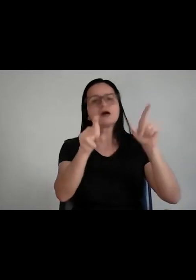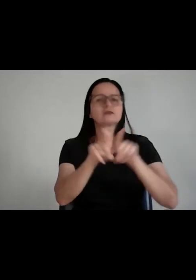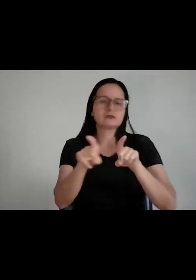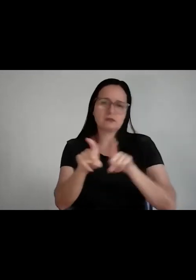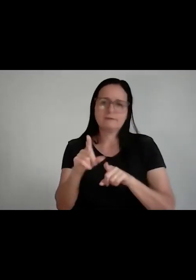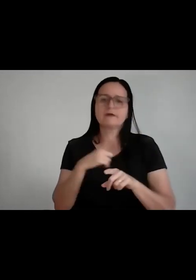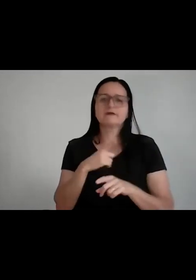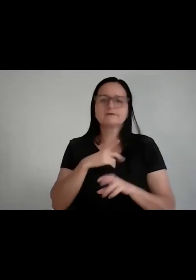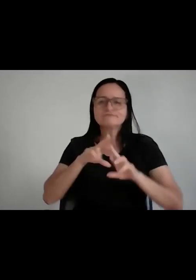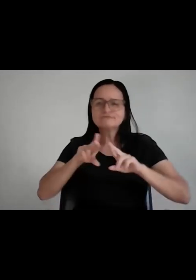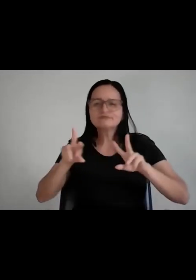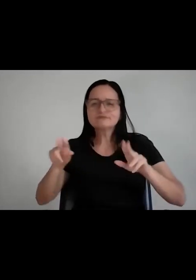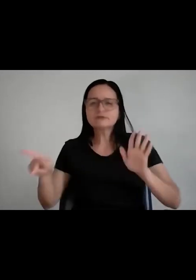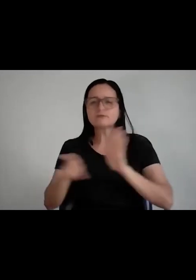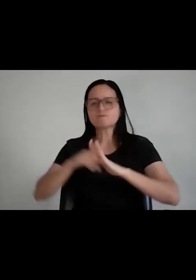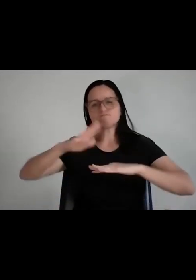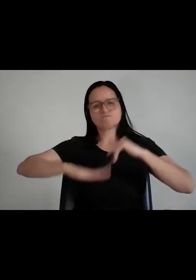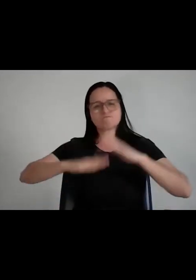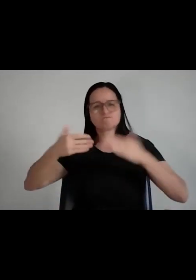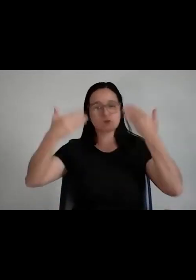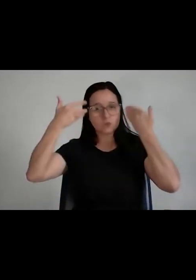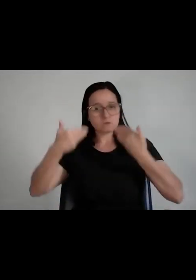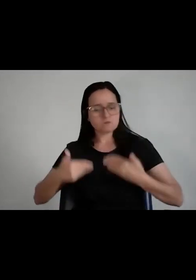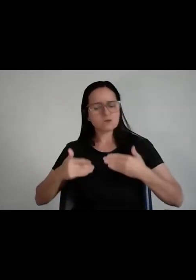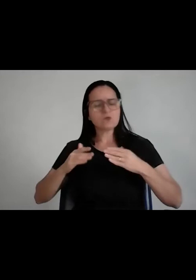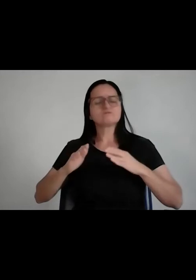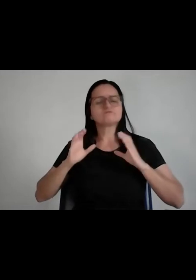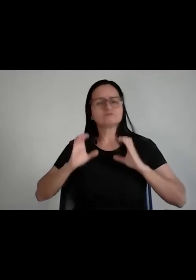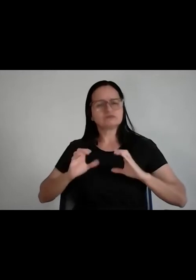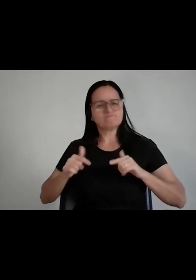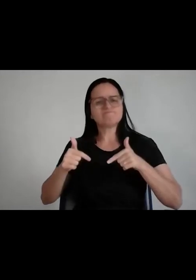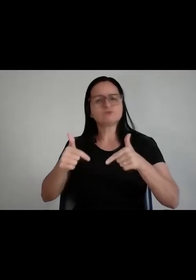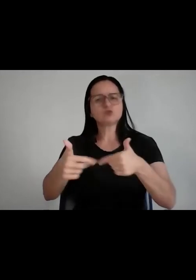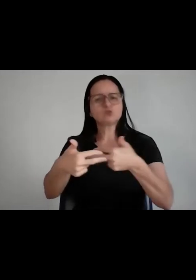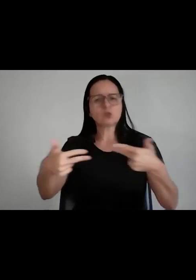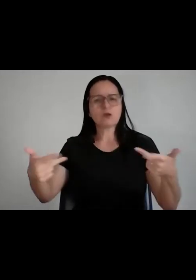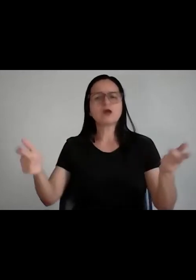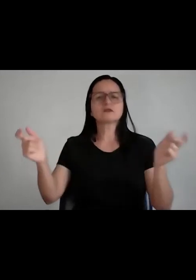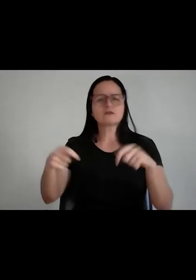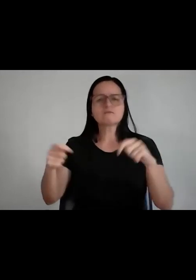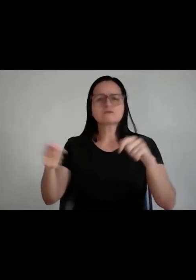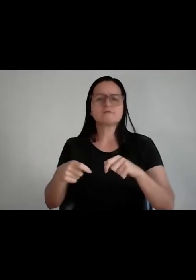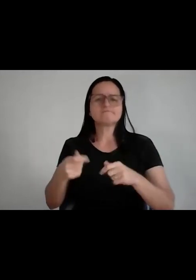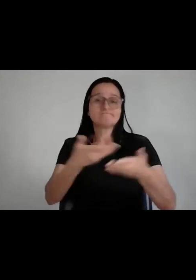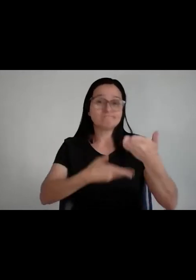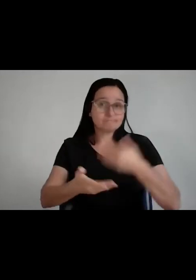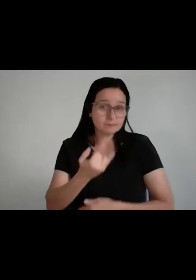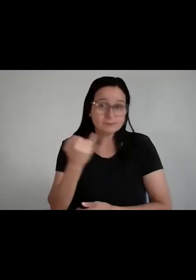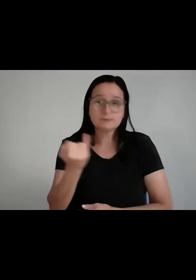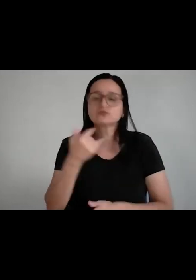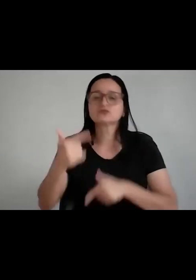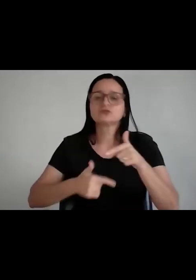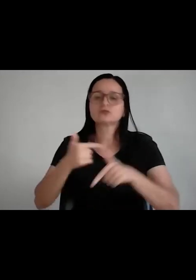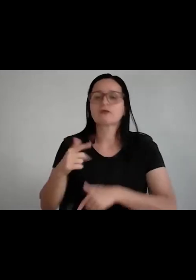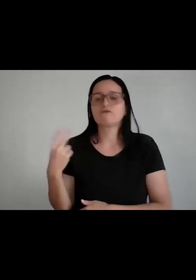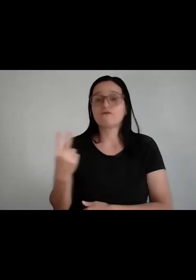habilidades comportamentais, atitudes, que hoje são muito valorizadas no